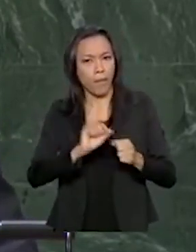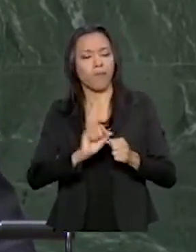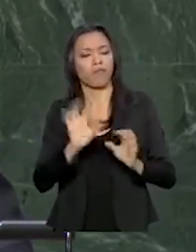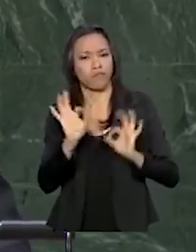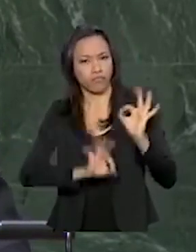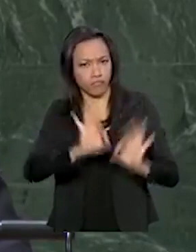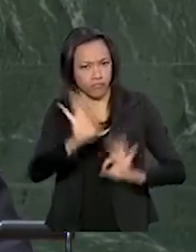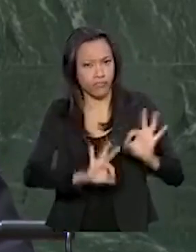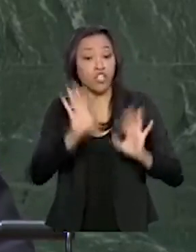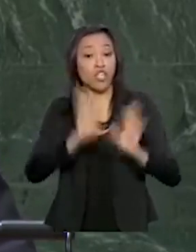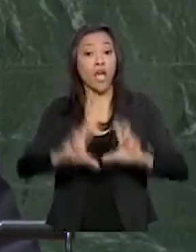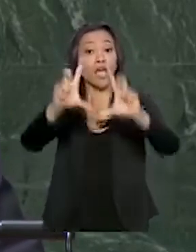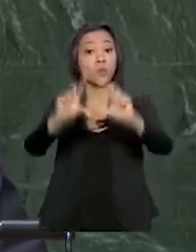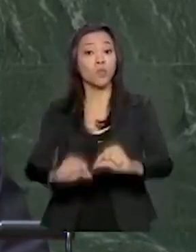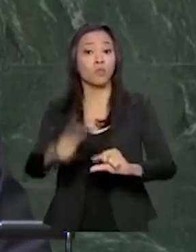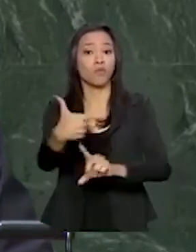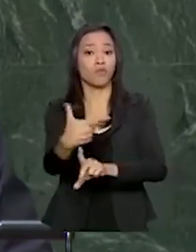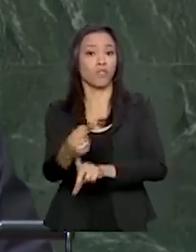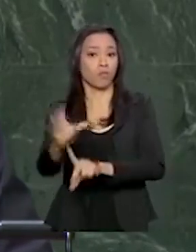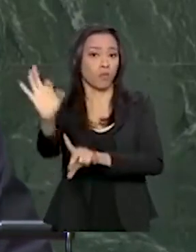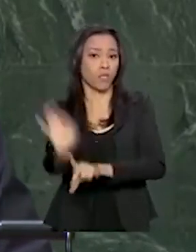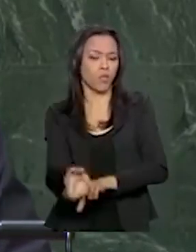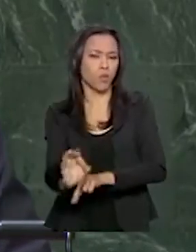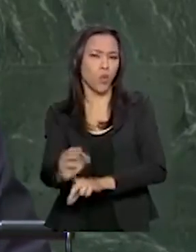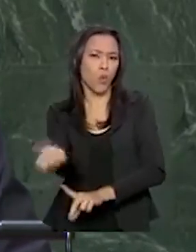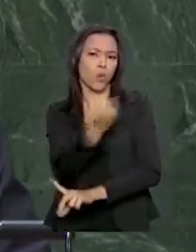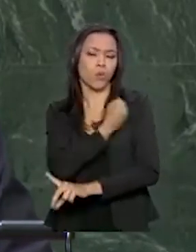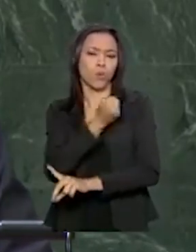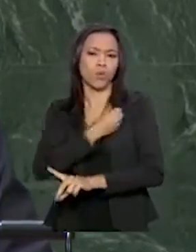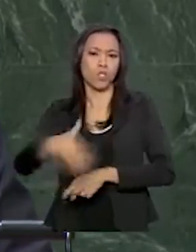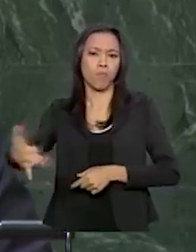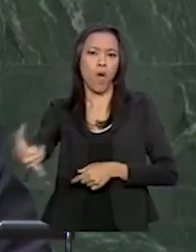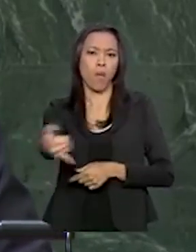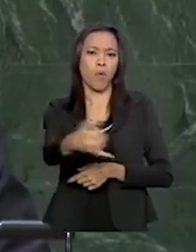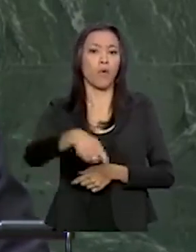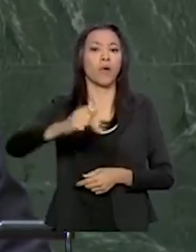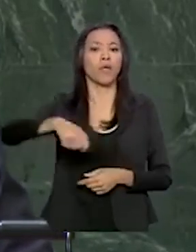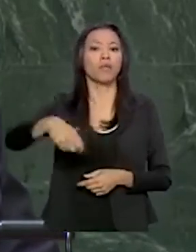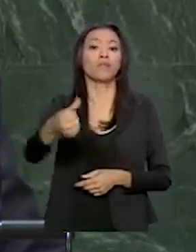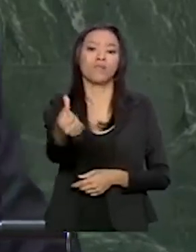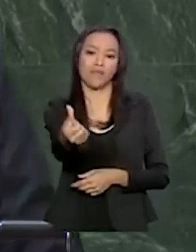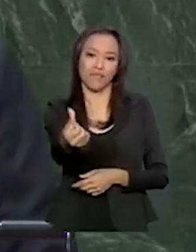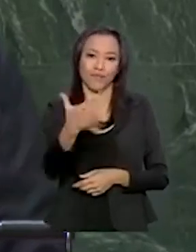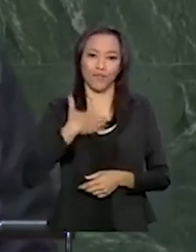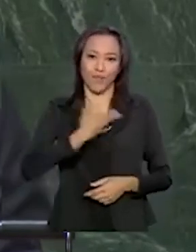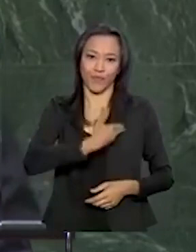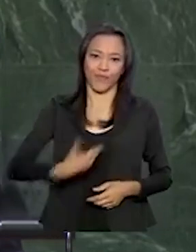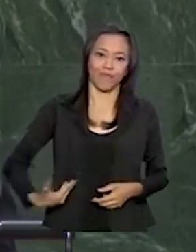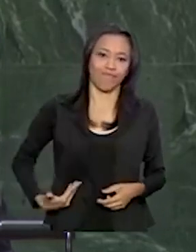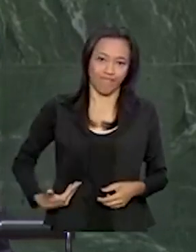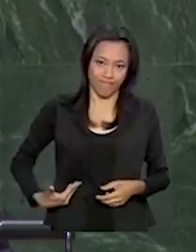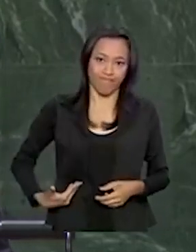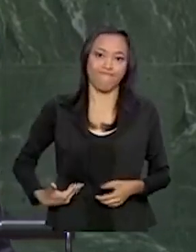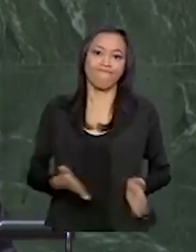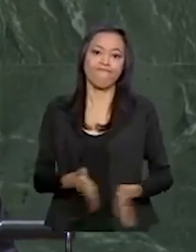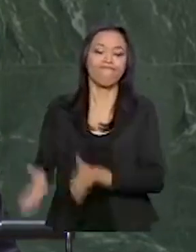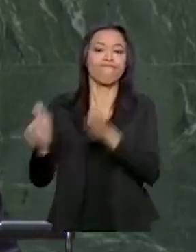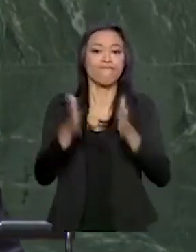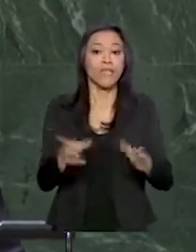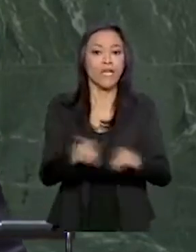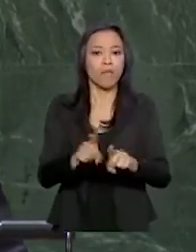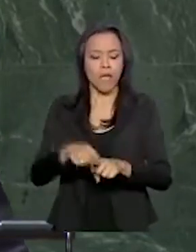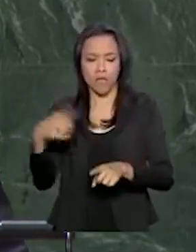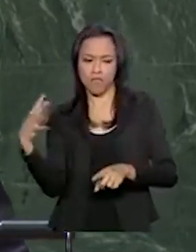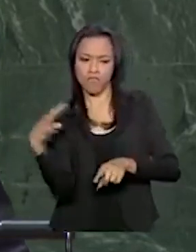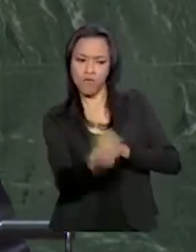% o número de homicídios nos seis primeiros meses do meu governo. As apreensões de